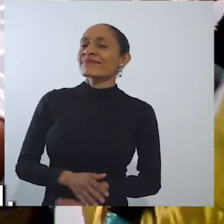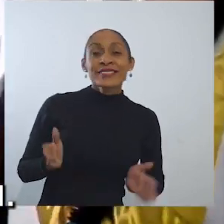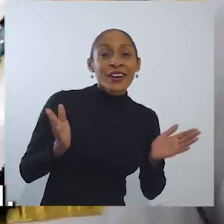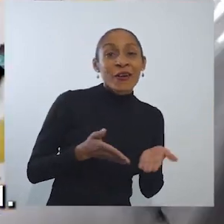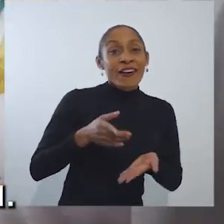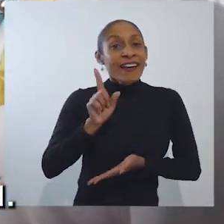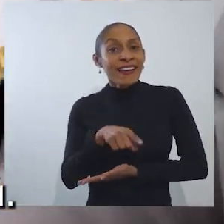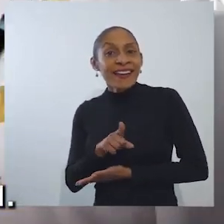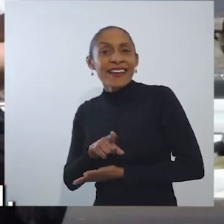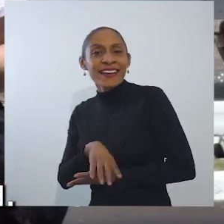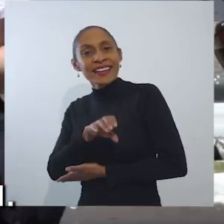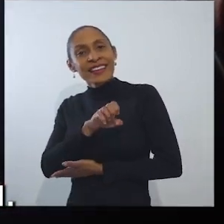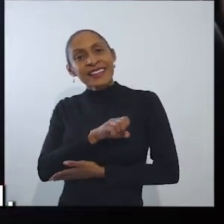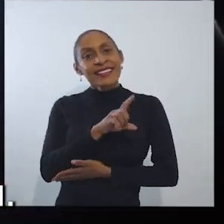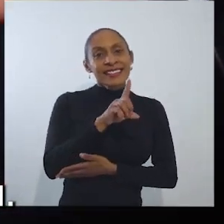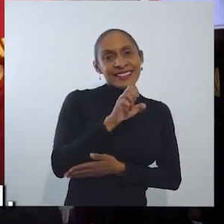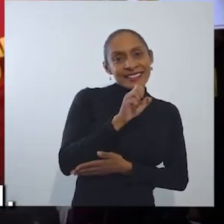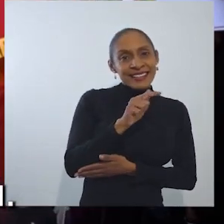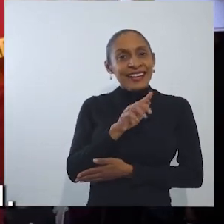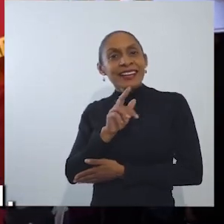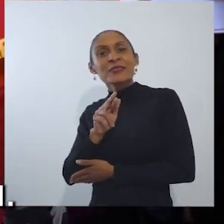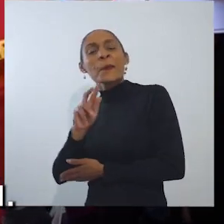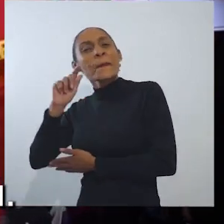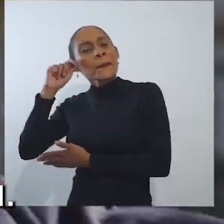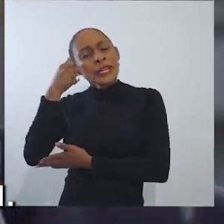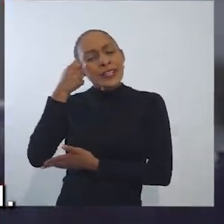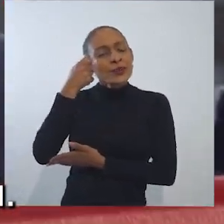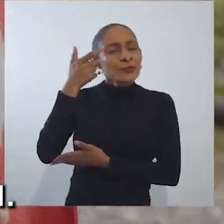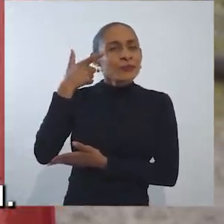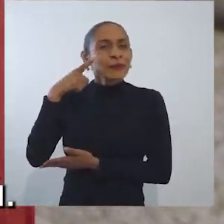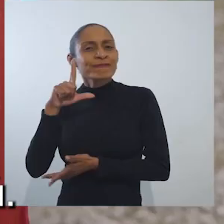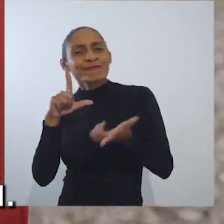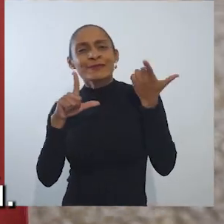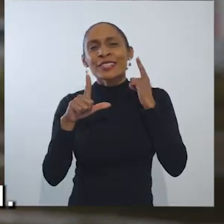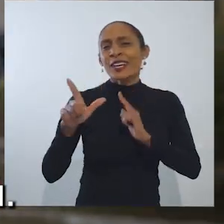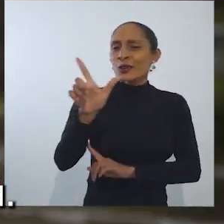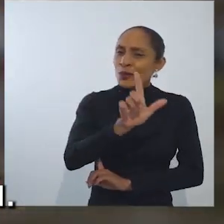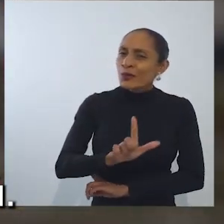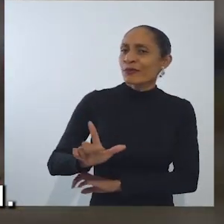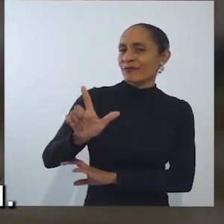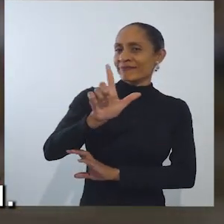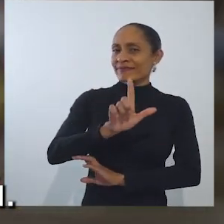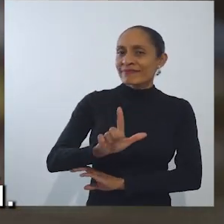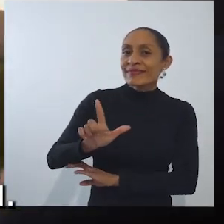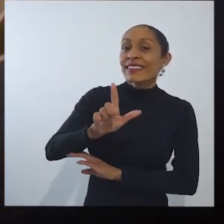Agora é, é, é Edega Preto Pra vencer com Lula Agora